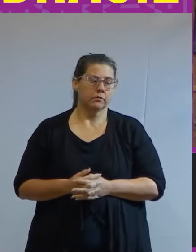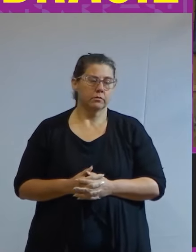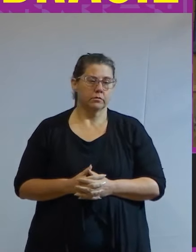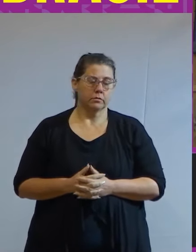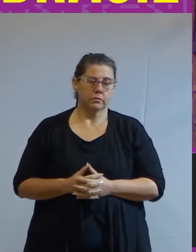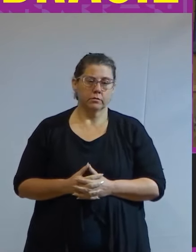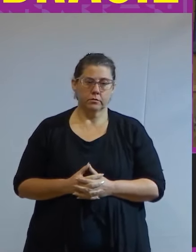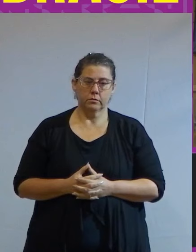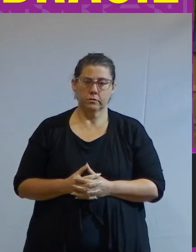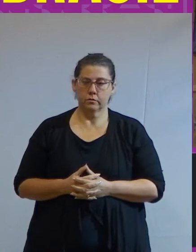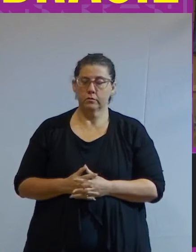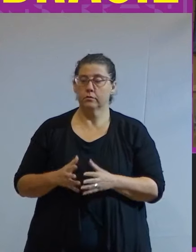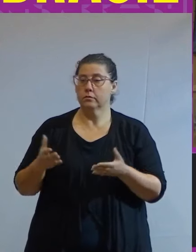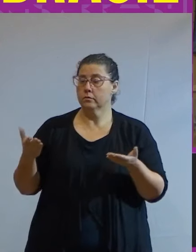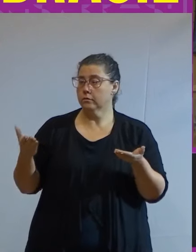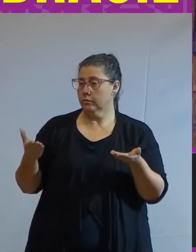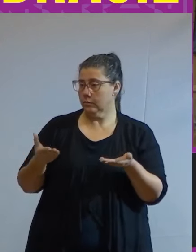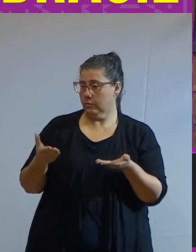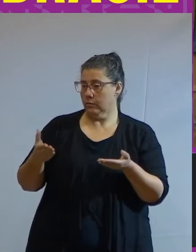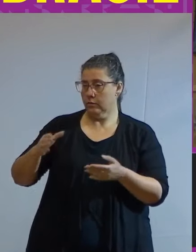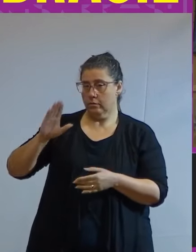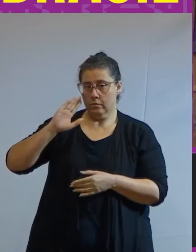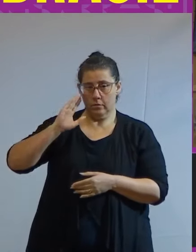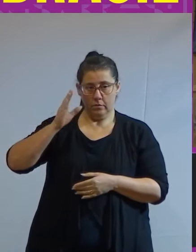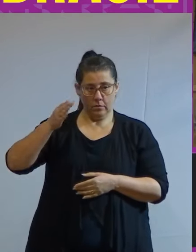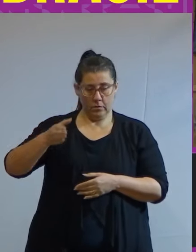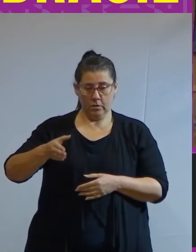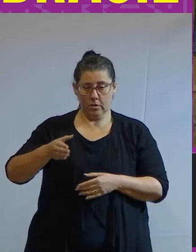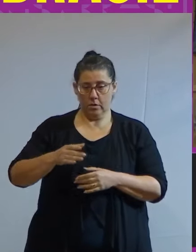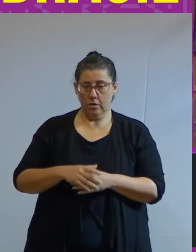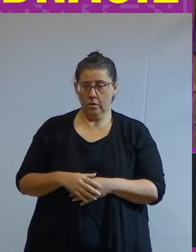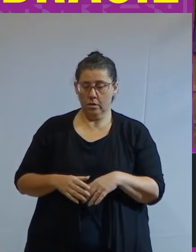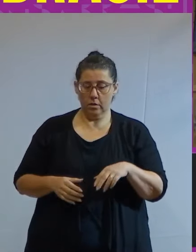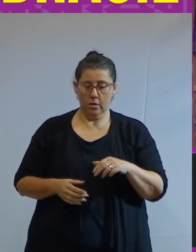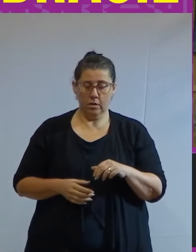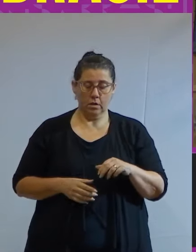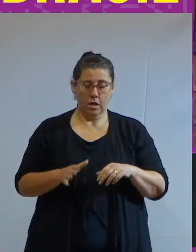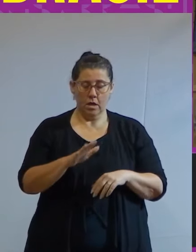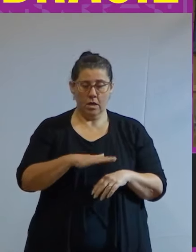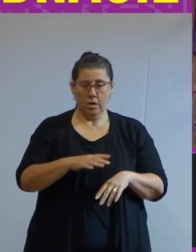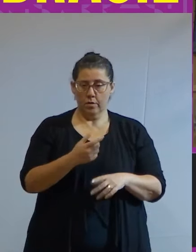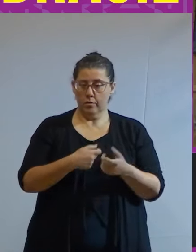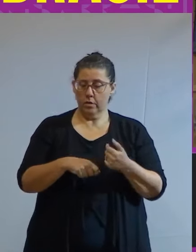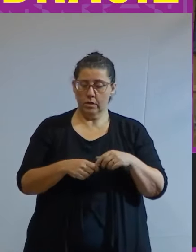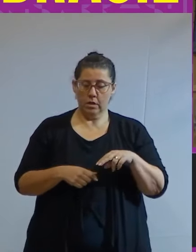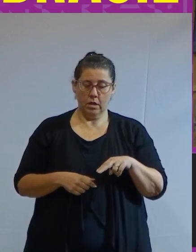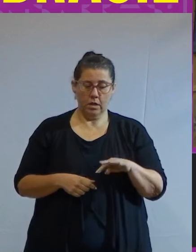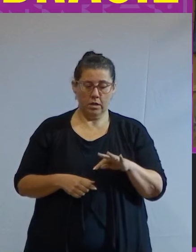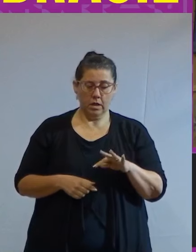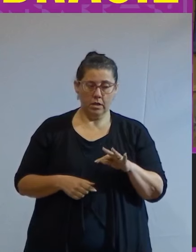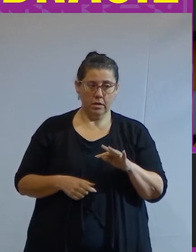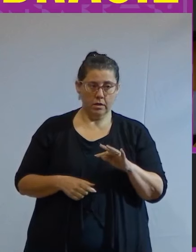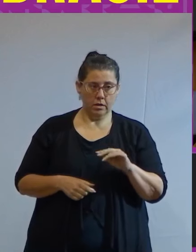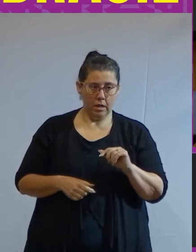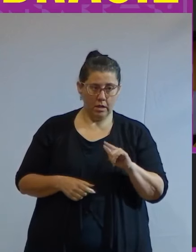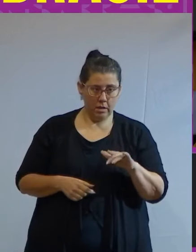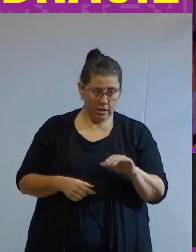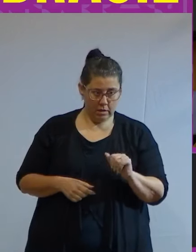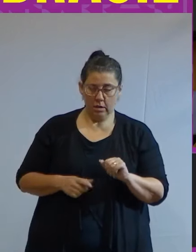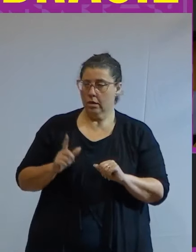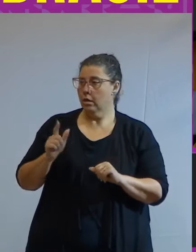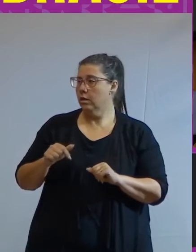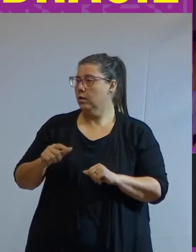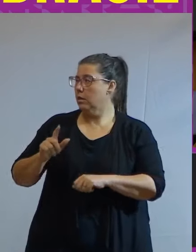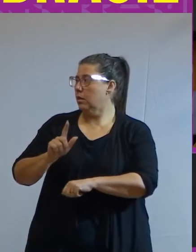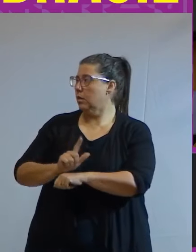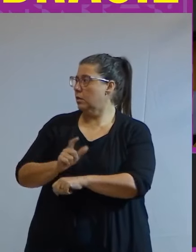gostaria então de passar diretamente a palavra a Nath Finanças Natália Rodrigues que é graduada